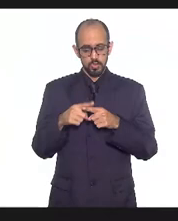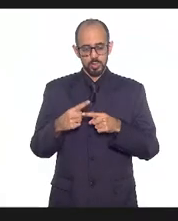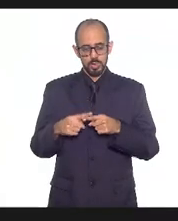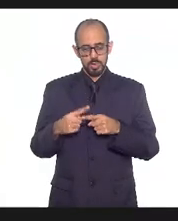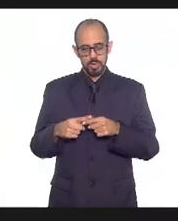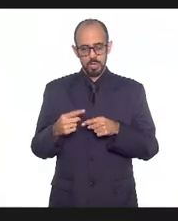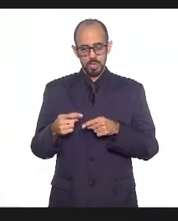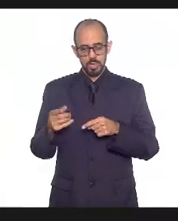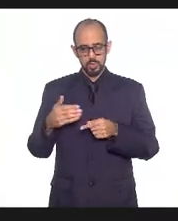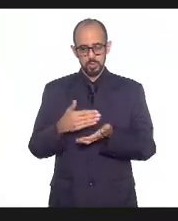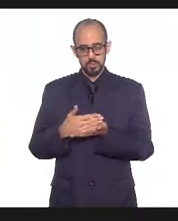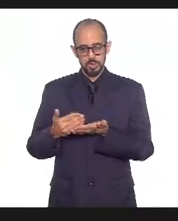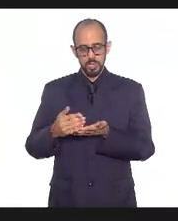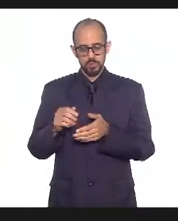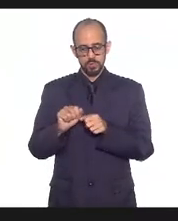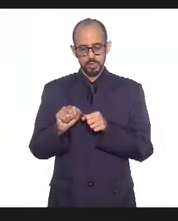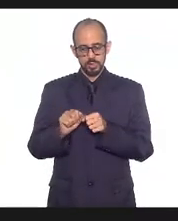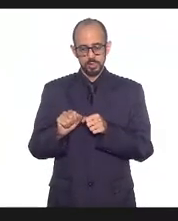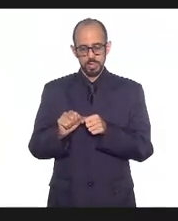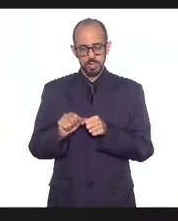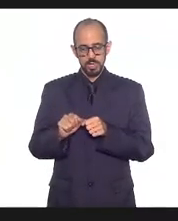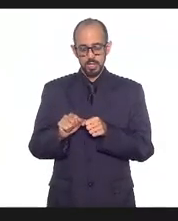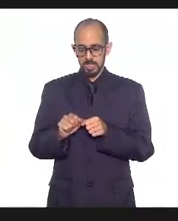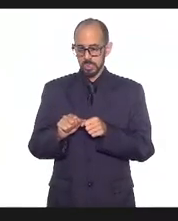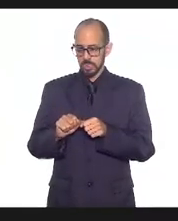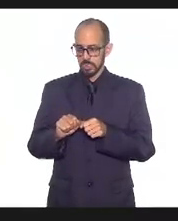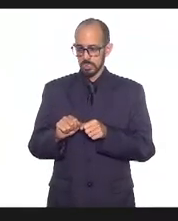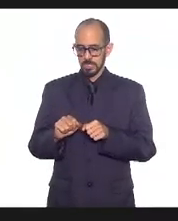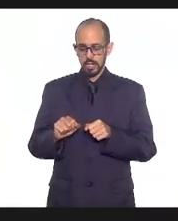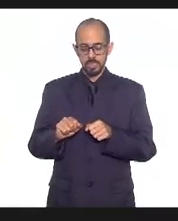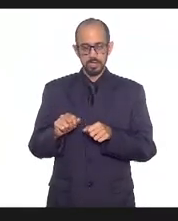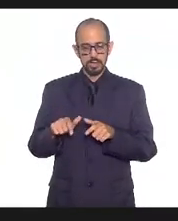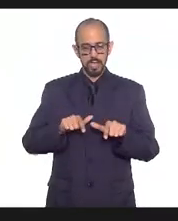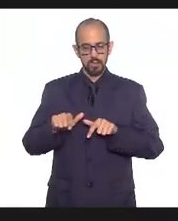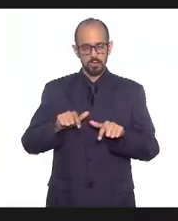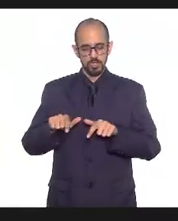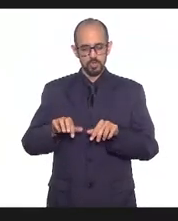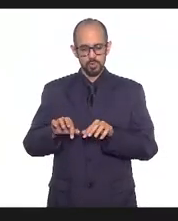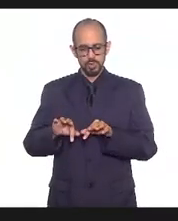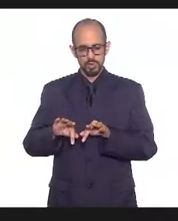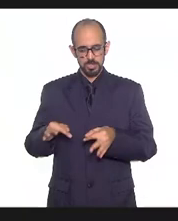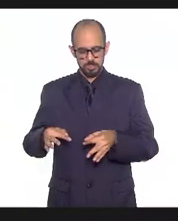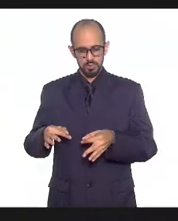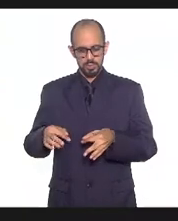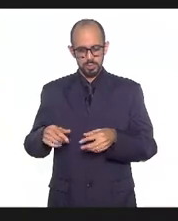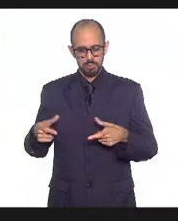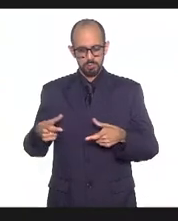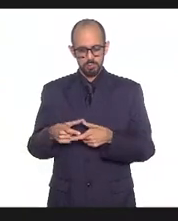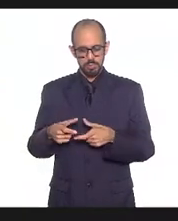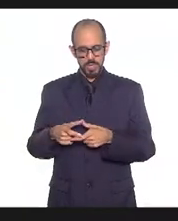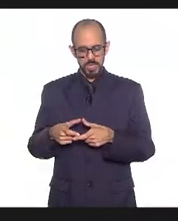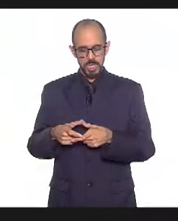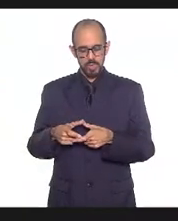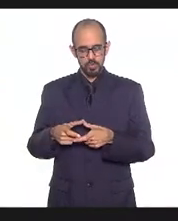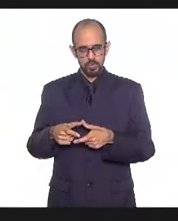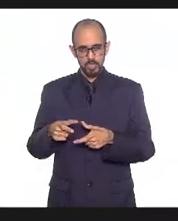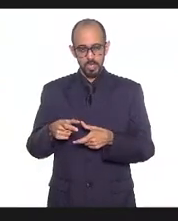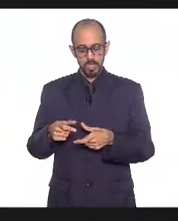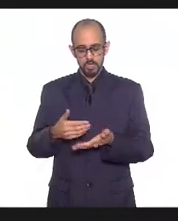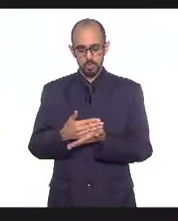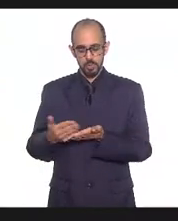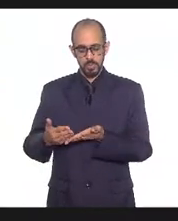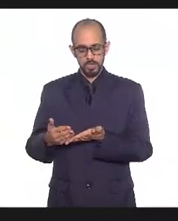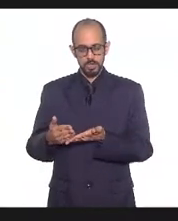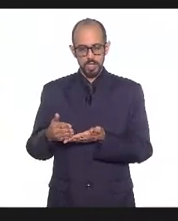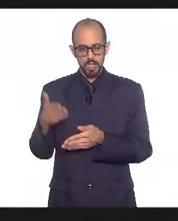começaram a fazer pequenos serviços então assim esses pequenos serviços fizeram com que os pedreiros tivessem maior exposição adoecesse